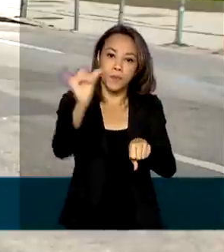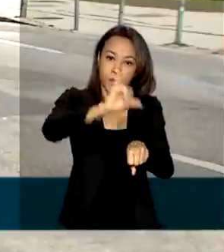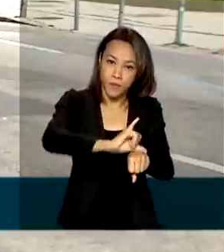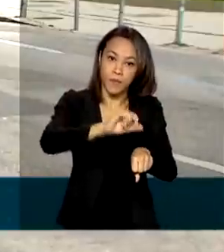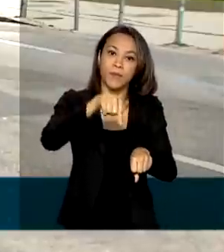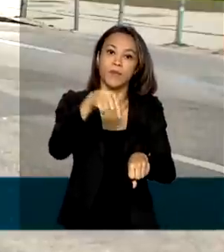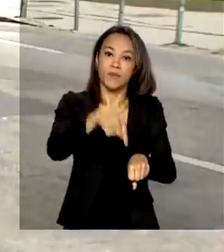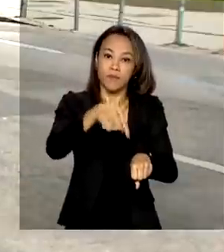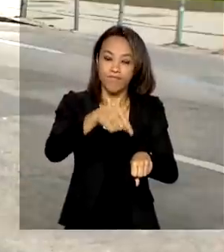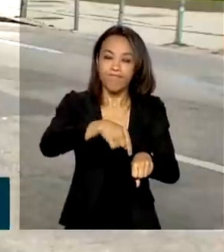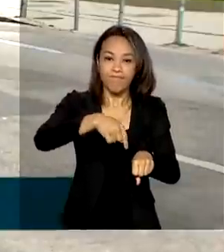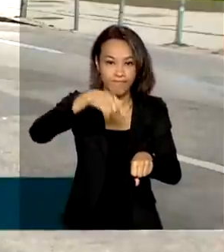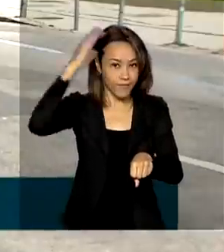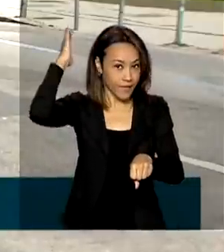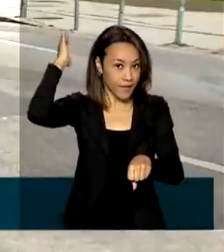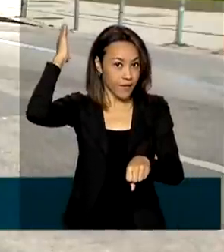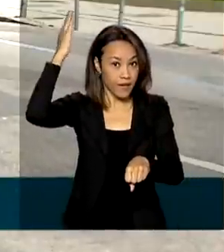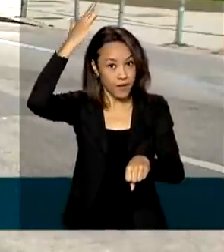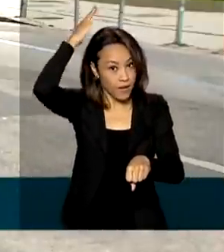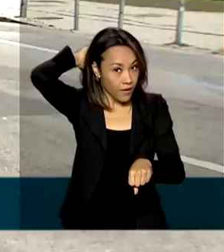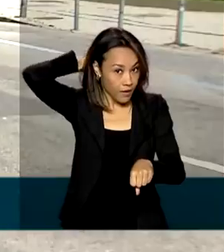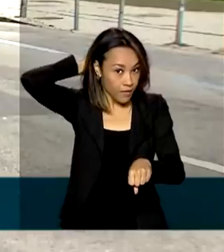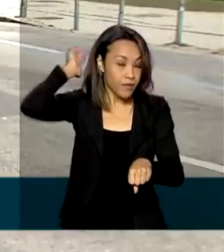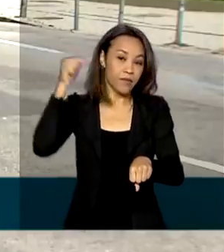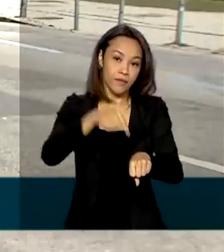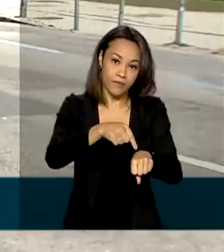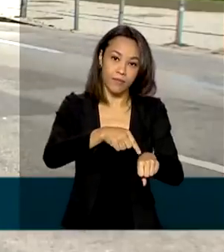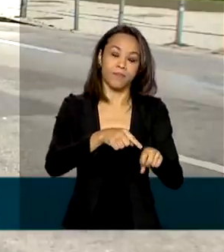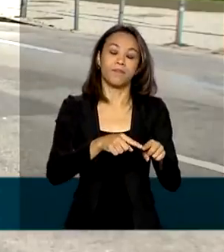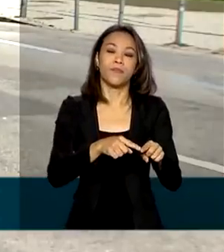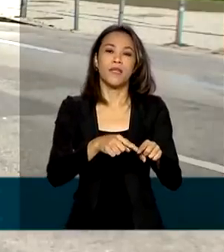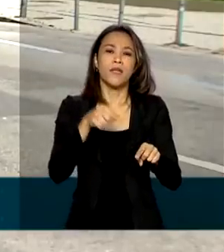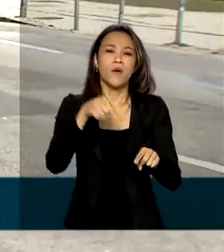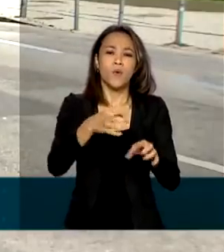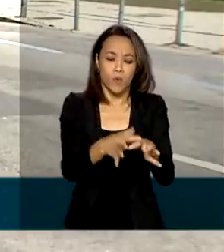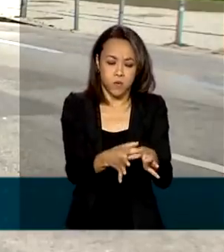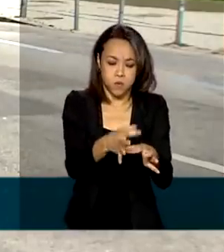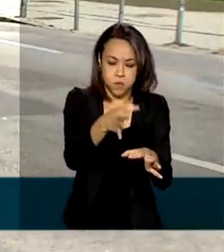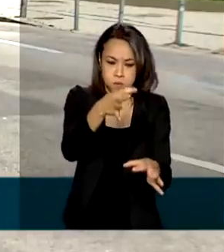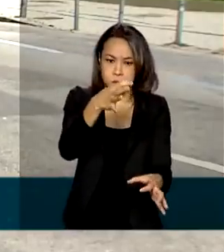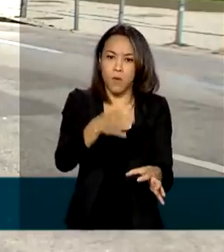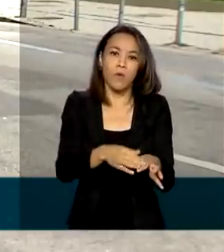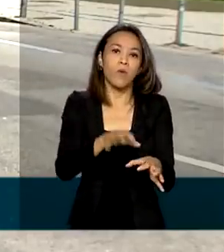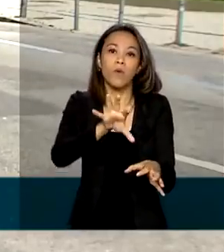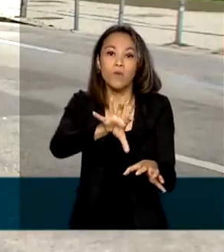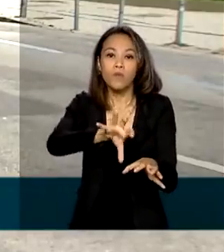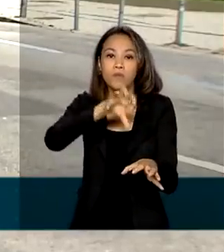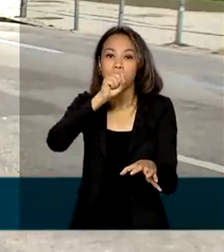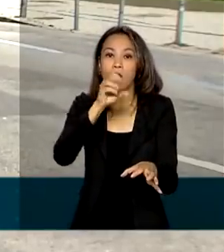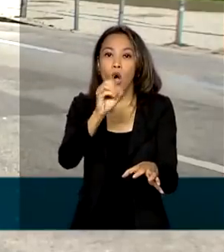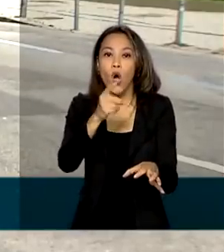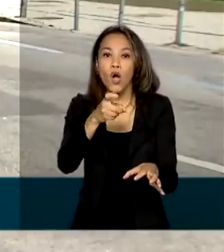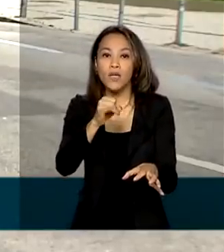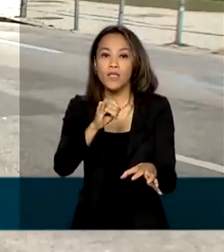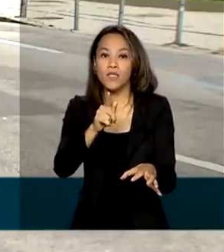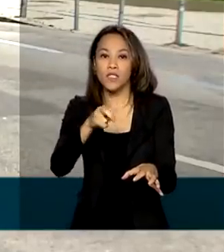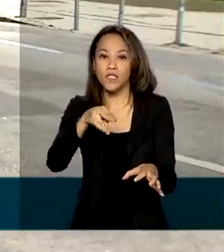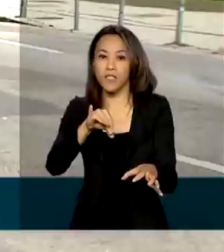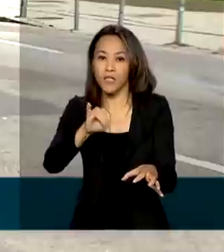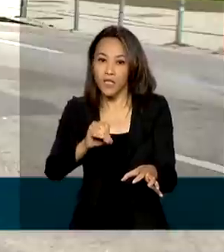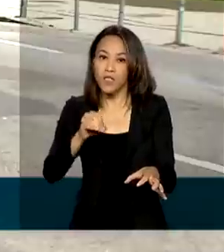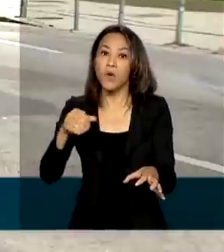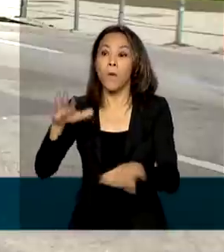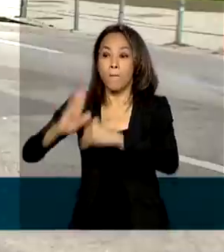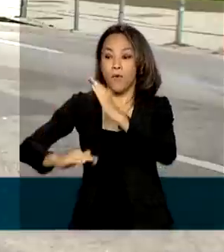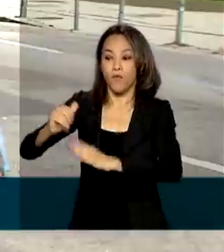São Paulo a Belém e seguir por Rio de Belém a Manaus. O oxigênio foi recebido por técnicos do Ministério da Saúde no Amazonas.